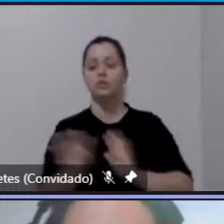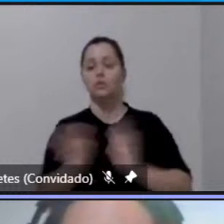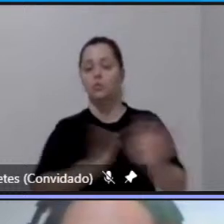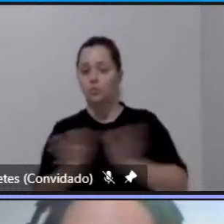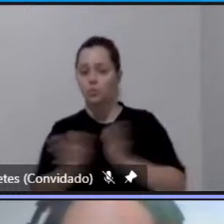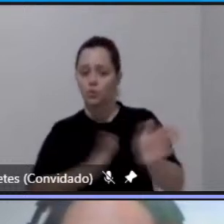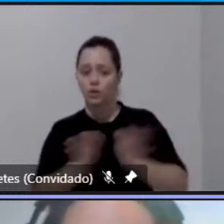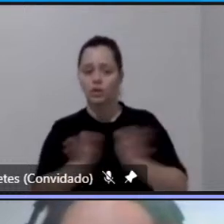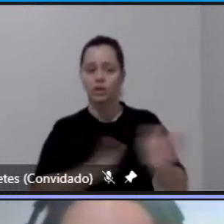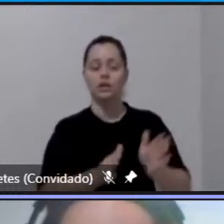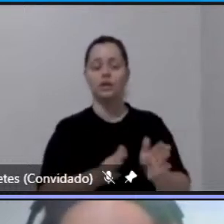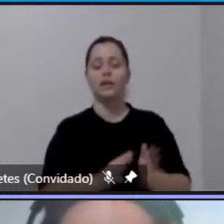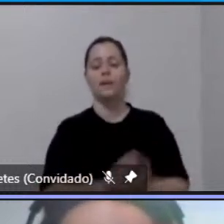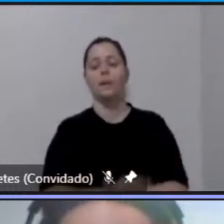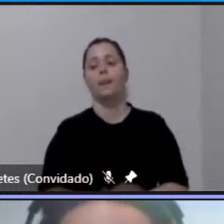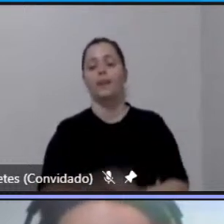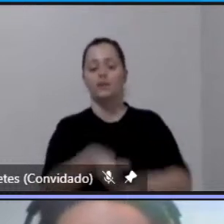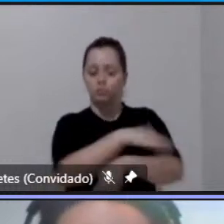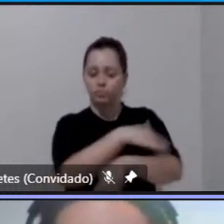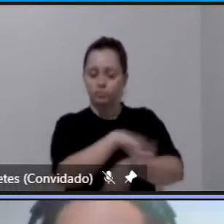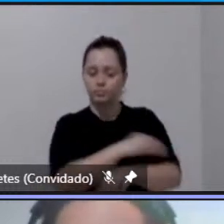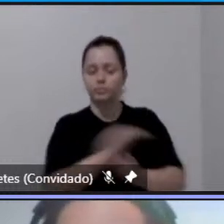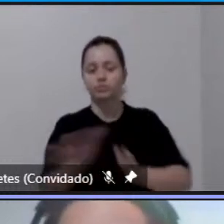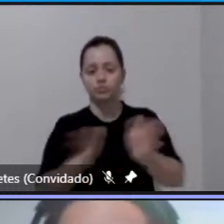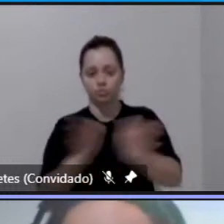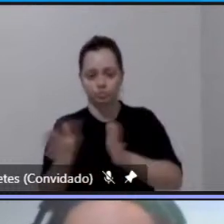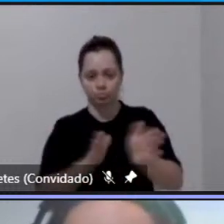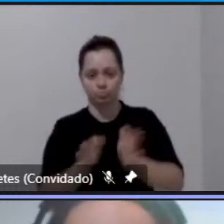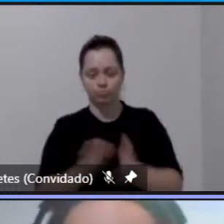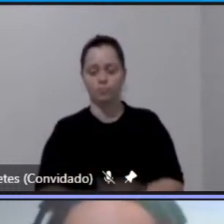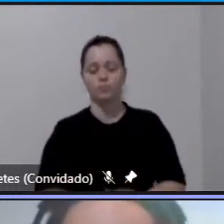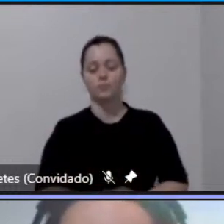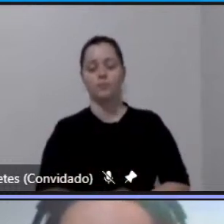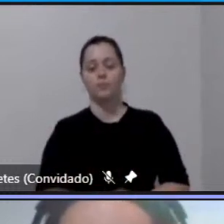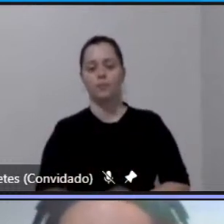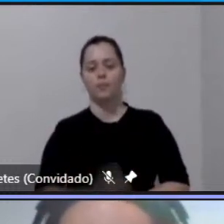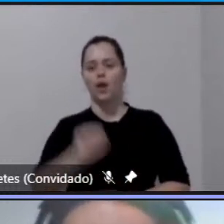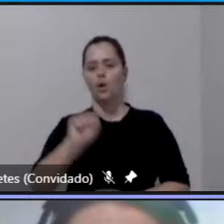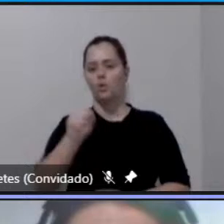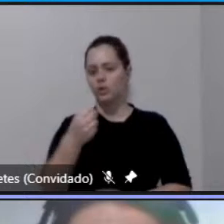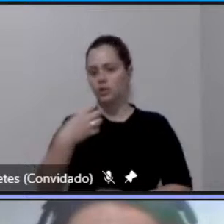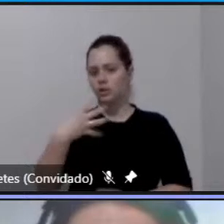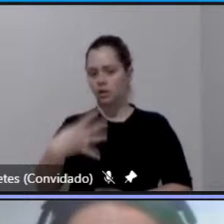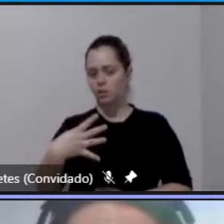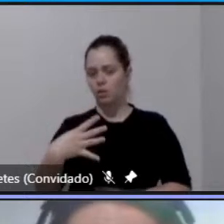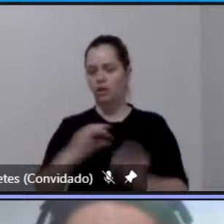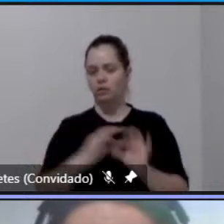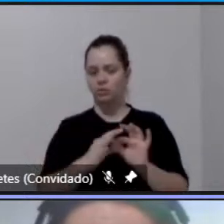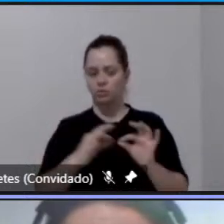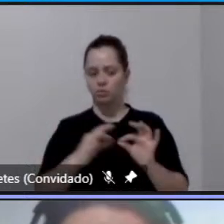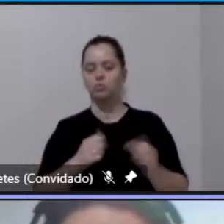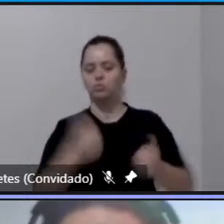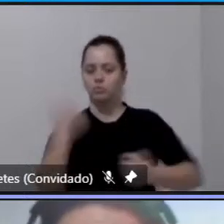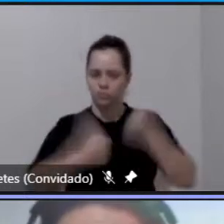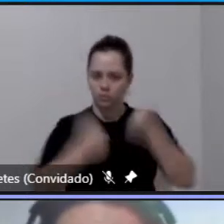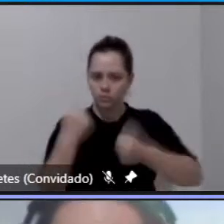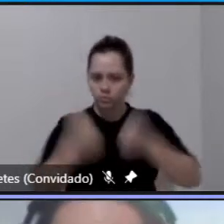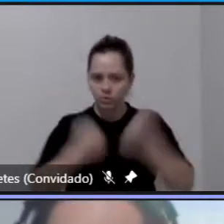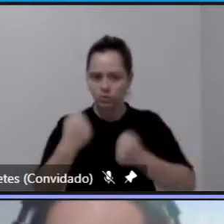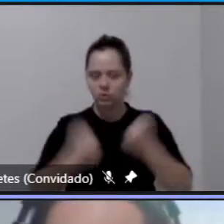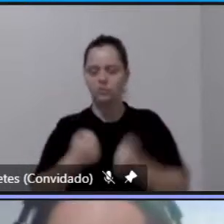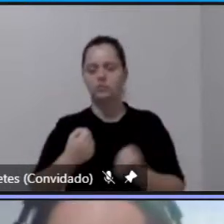do aqui do Vale do Paraíba são 84 linhas dentre elas